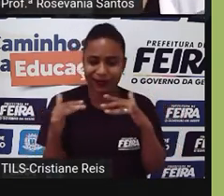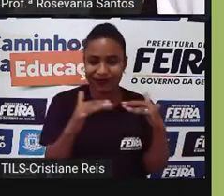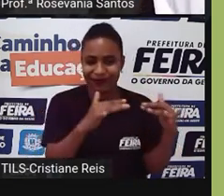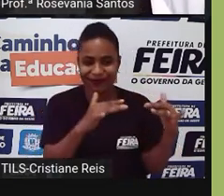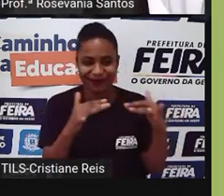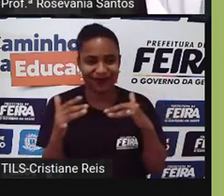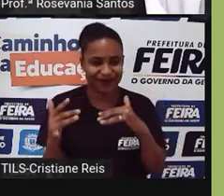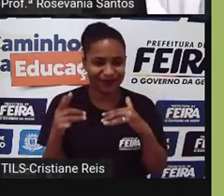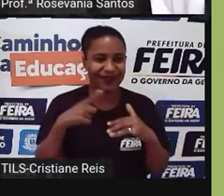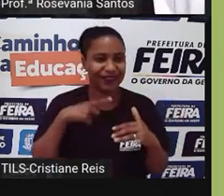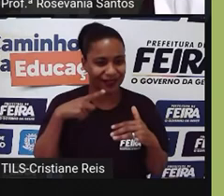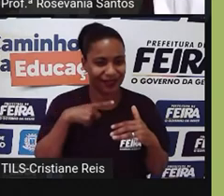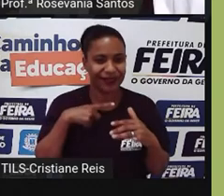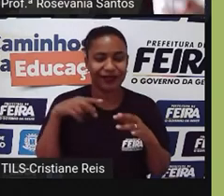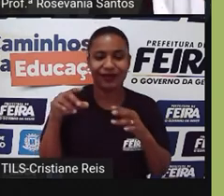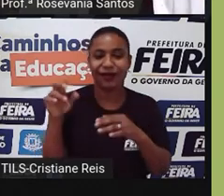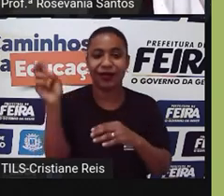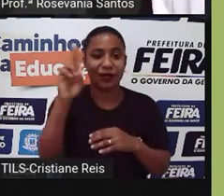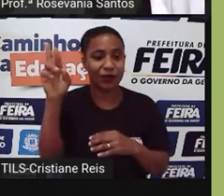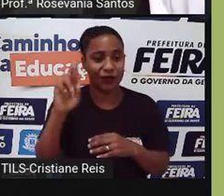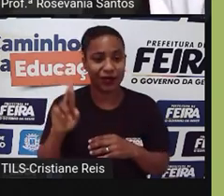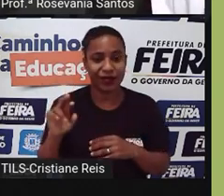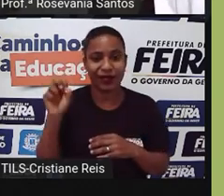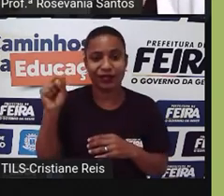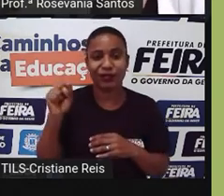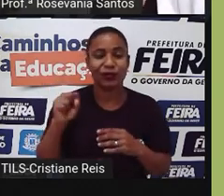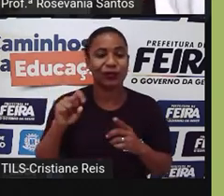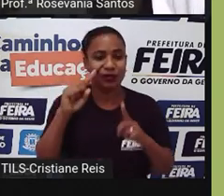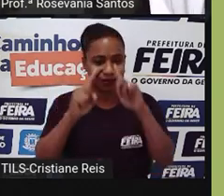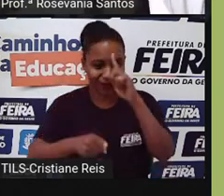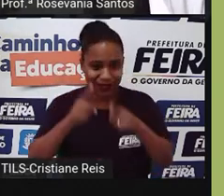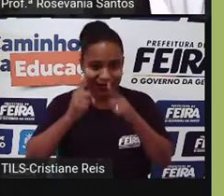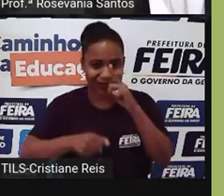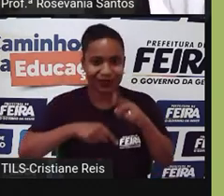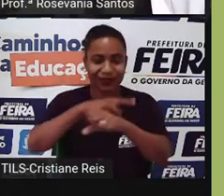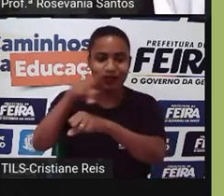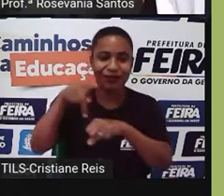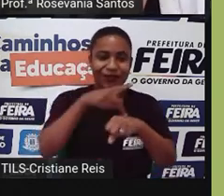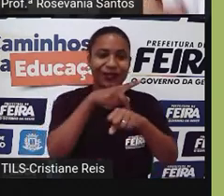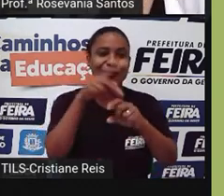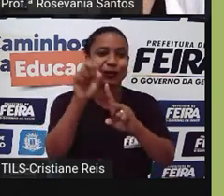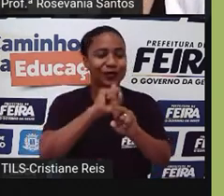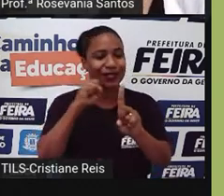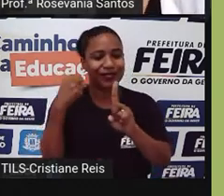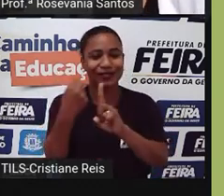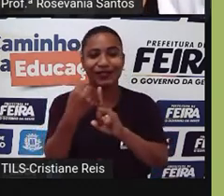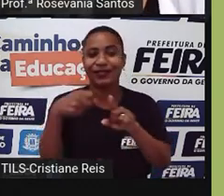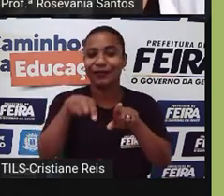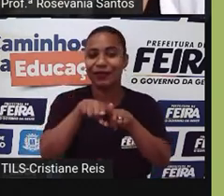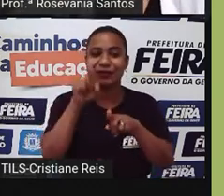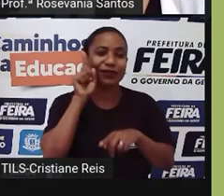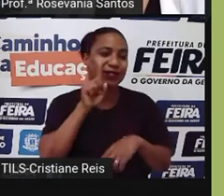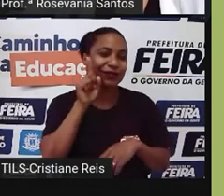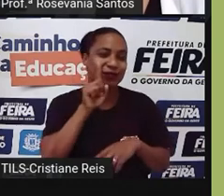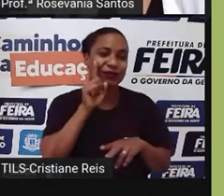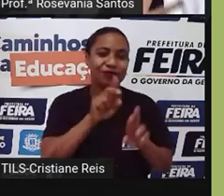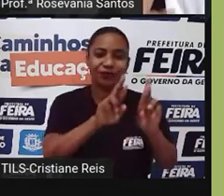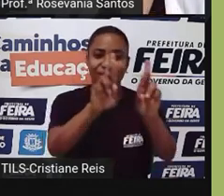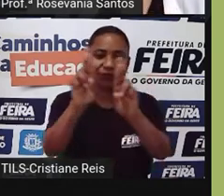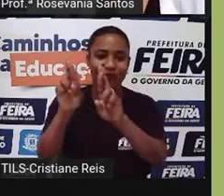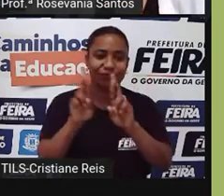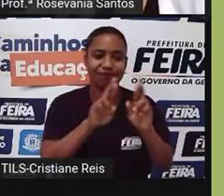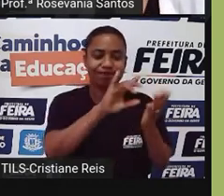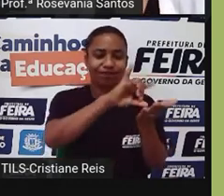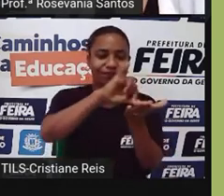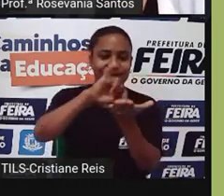da União da República Socialista Soviética comandando todo esse bloco de países socialistas e os Estados Unidos comandando, né, todos os